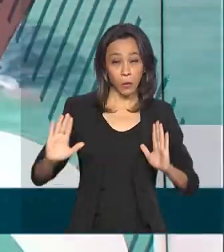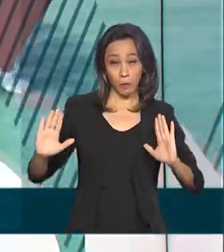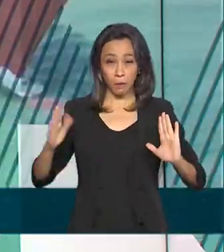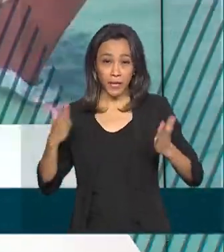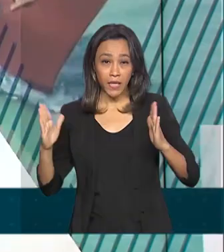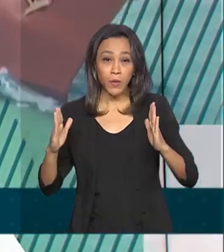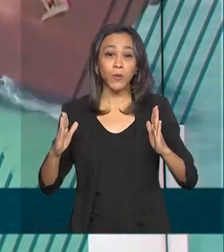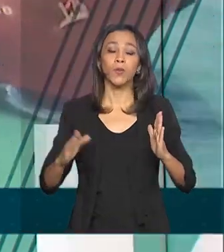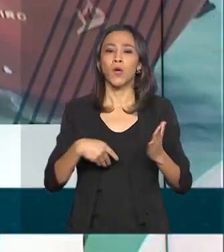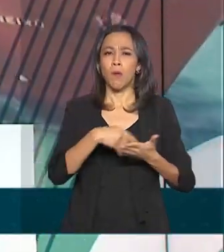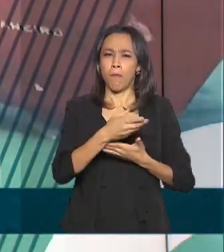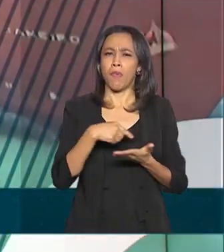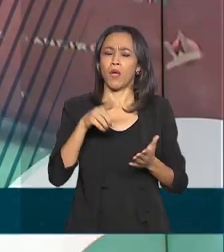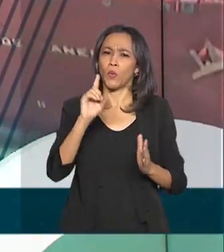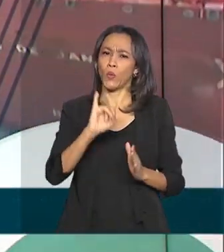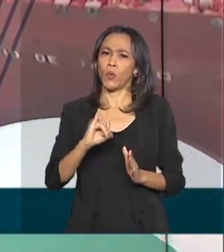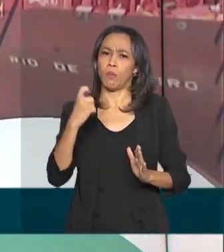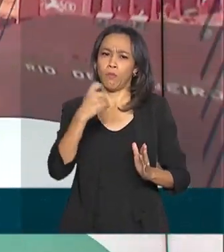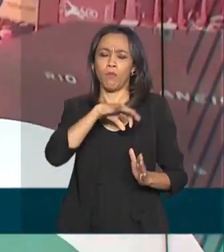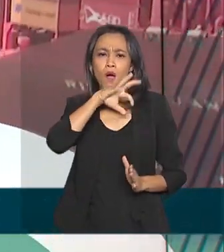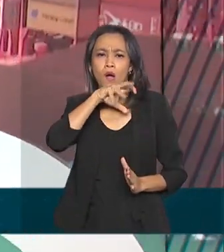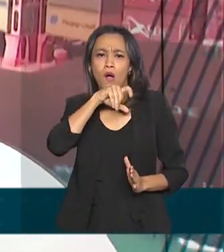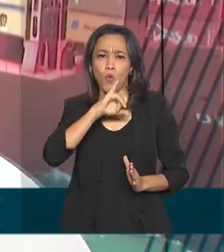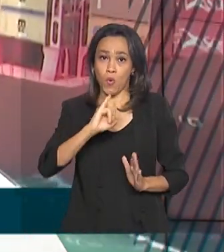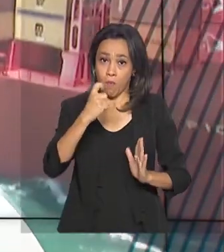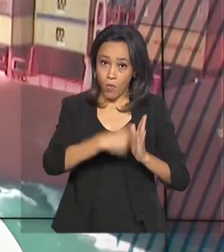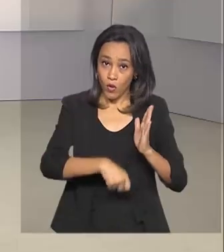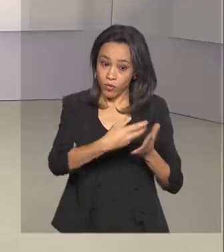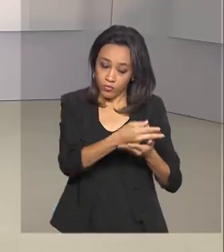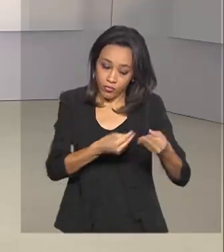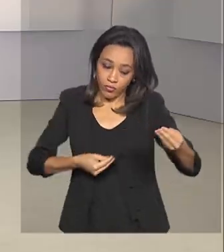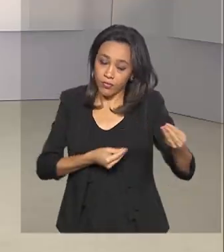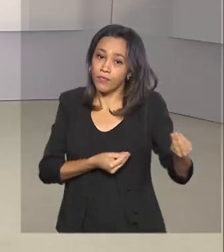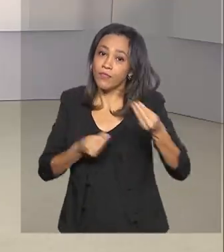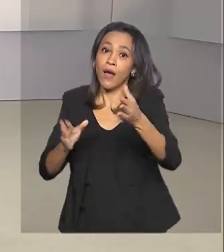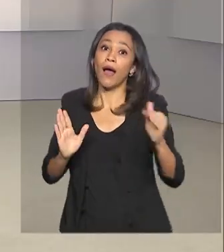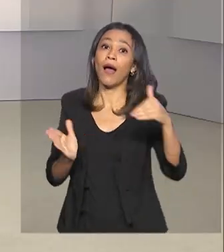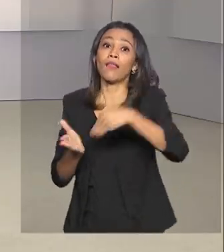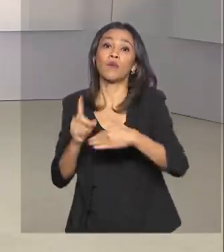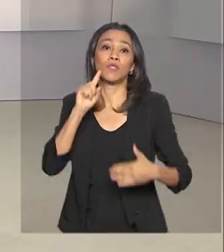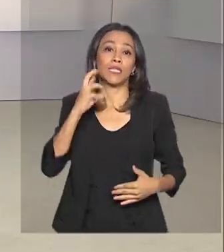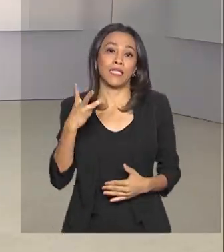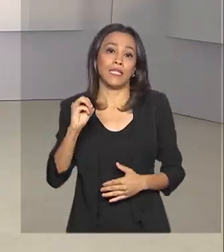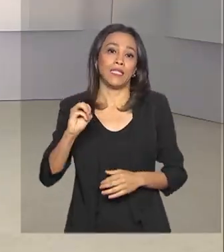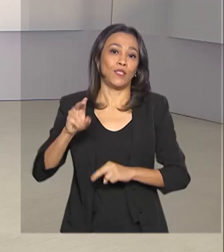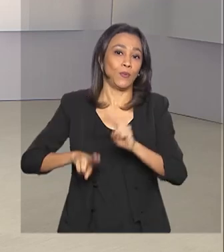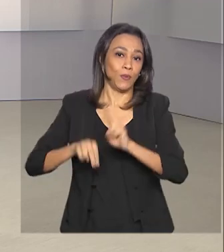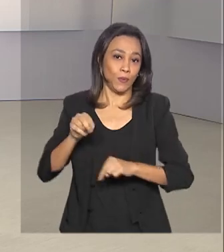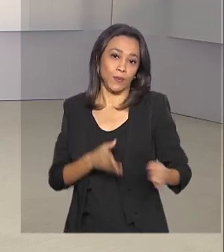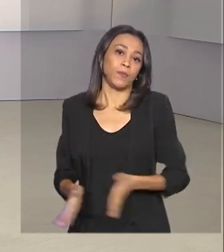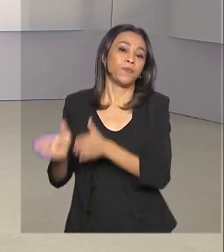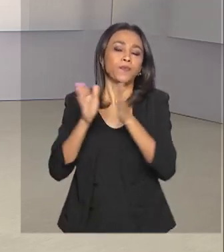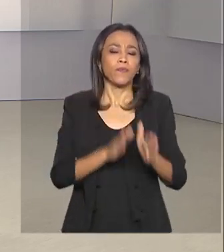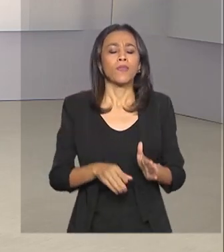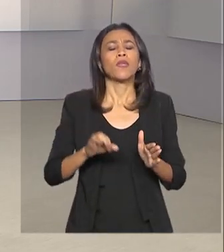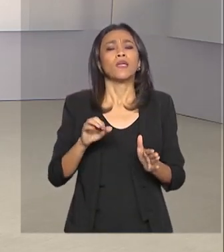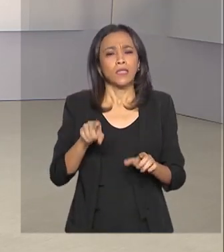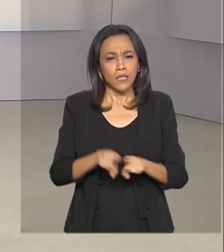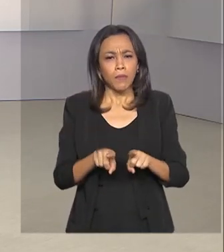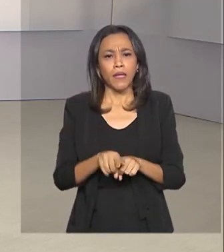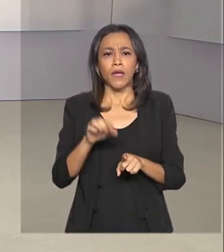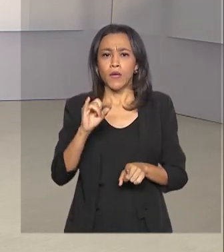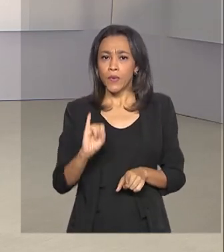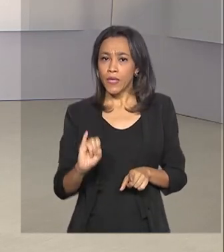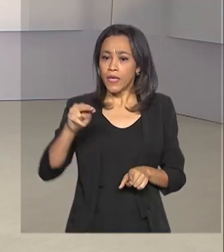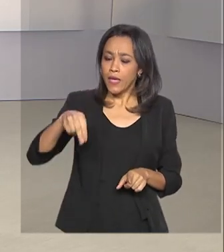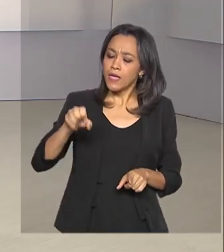para entregar o imposto de renda vai até 30 de junho. E as agências do INSS vão seguir fechadas até